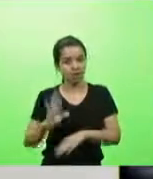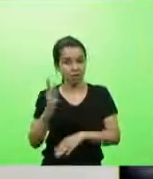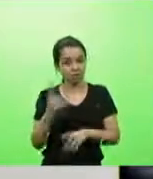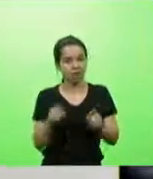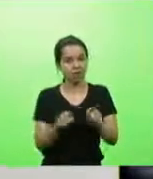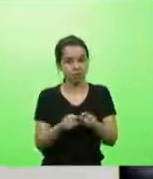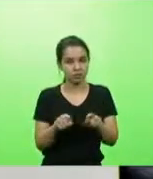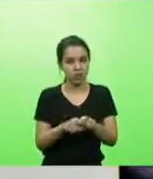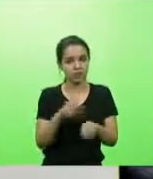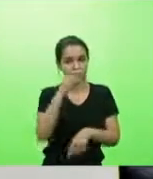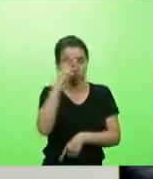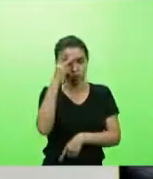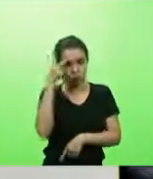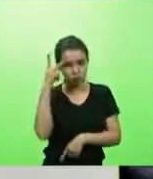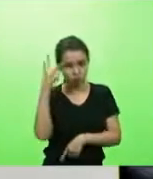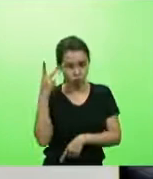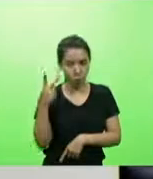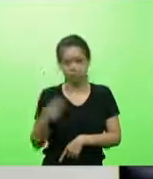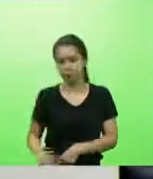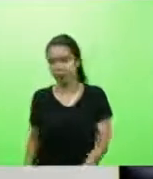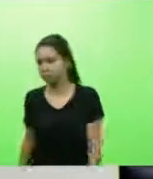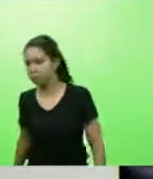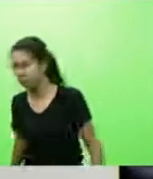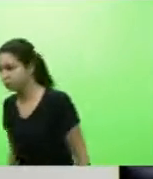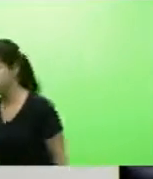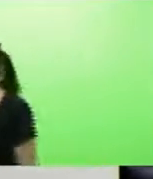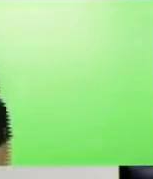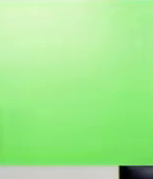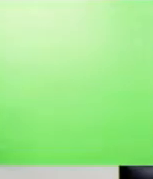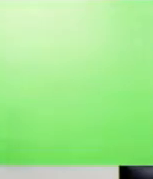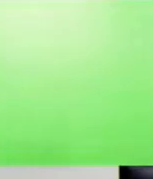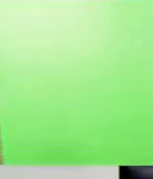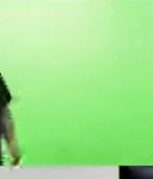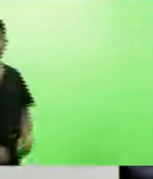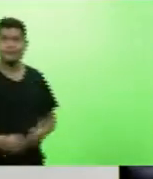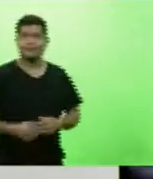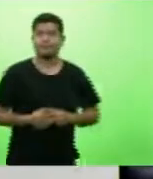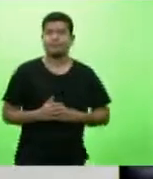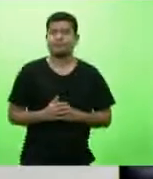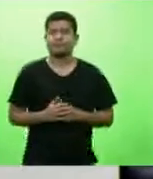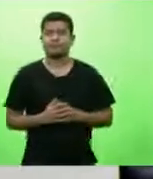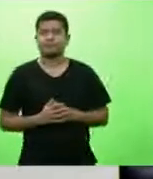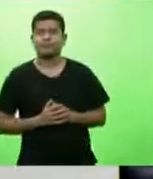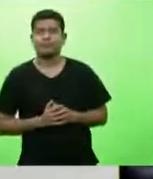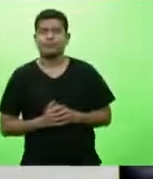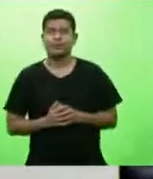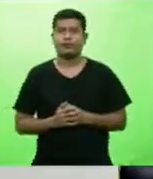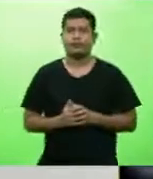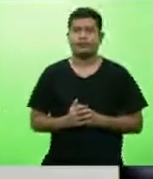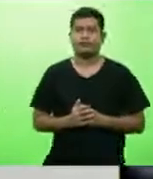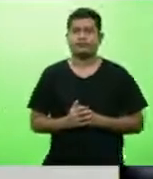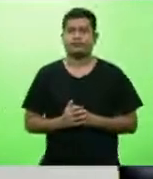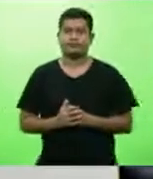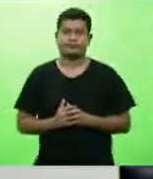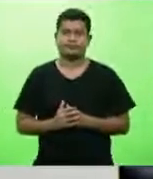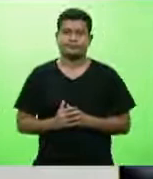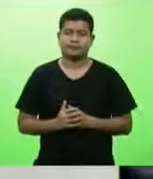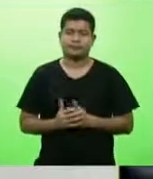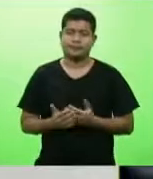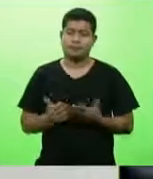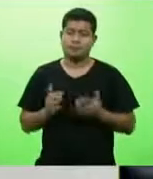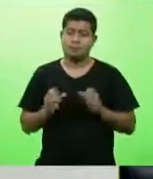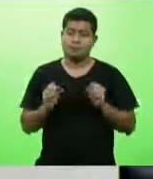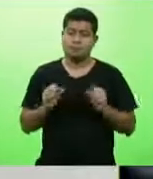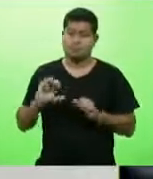danos à pessoa, ou seja, levando, se não nem sempre fatalmente ao óbito,